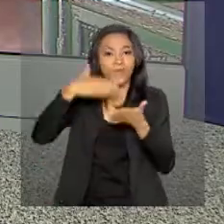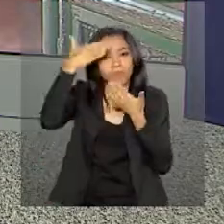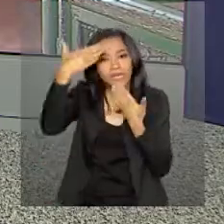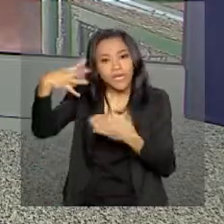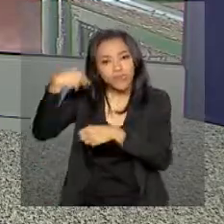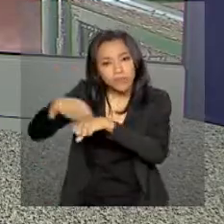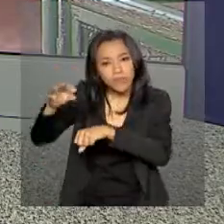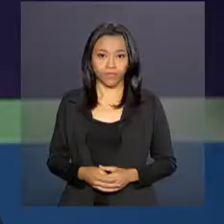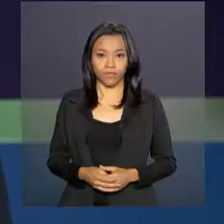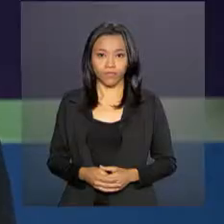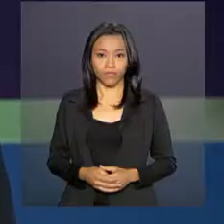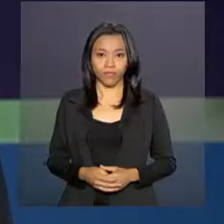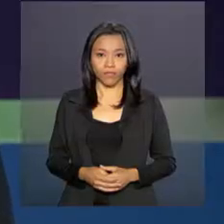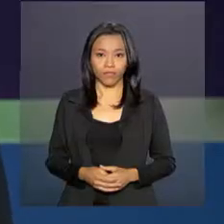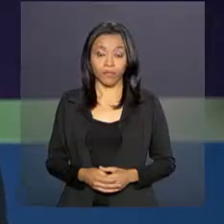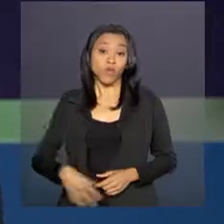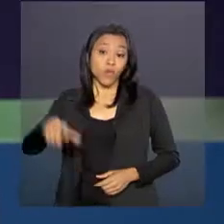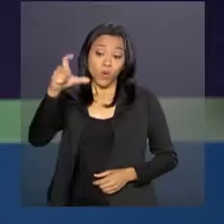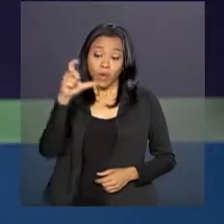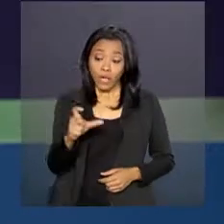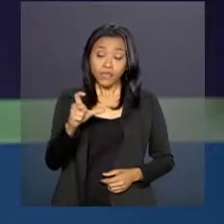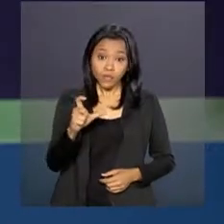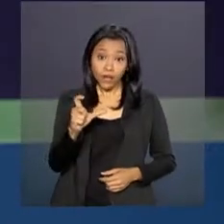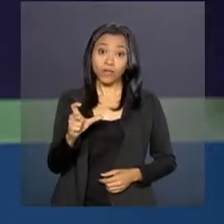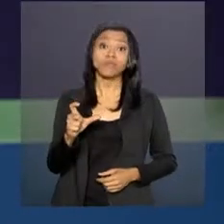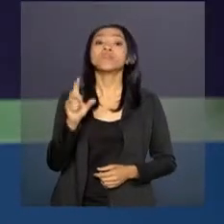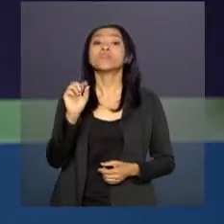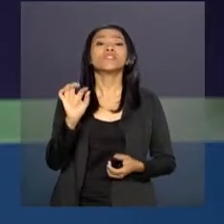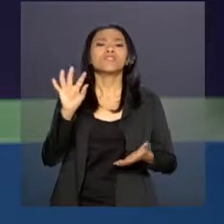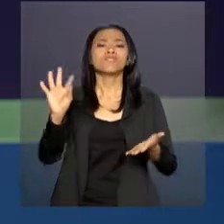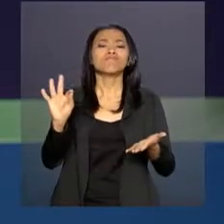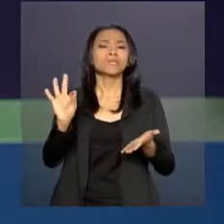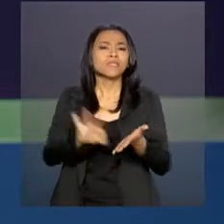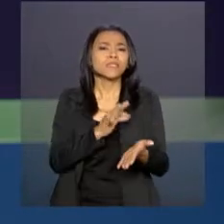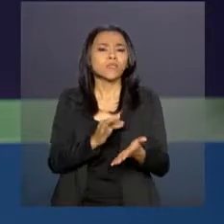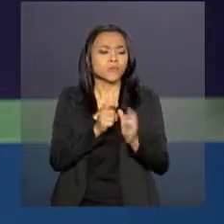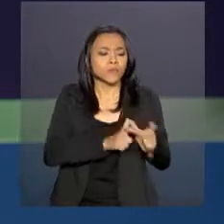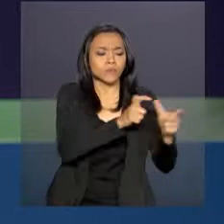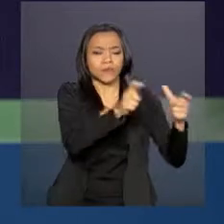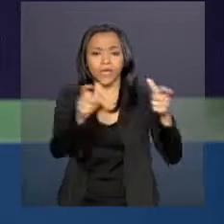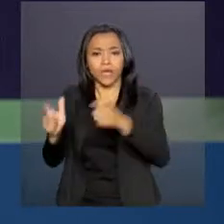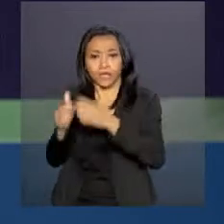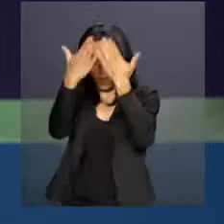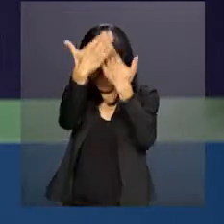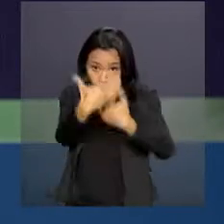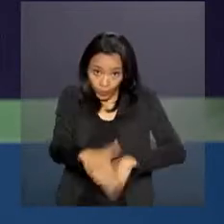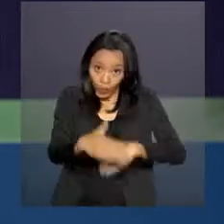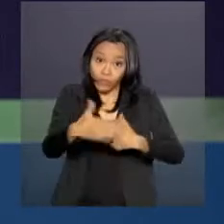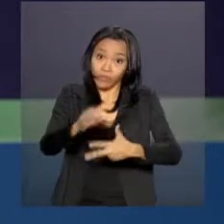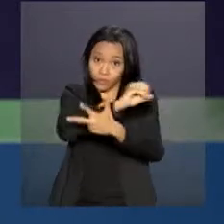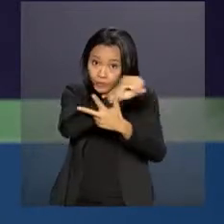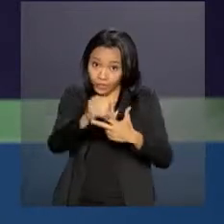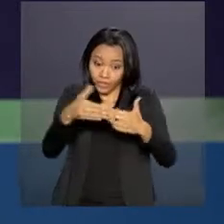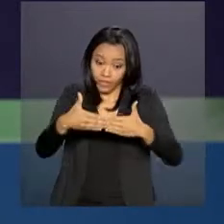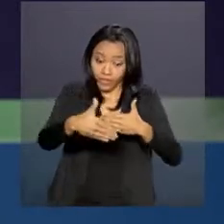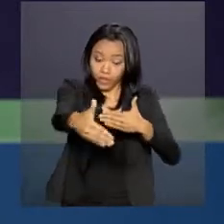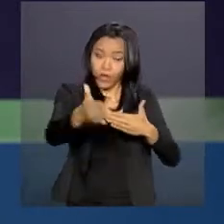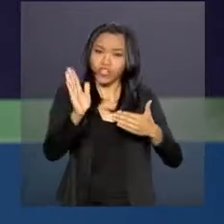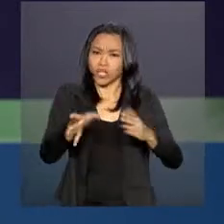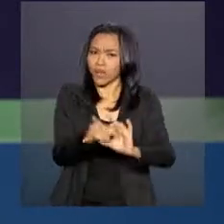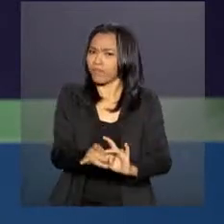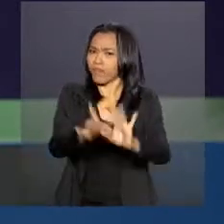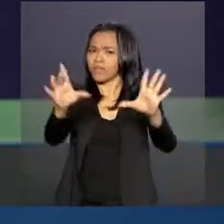Luana. Bom trabalho para você. O cartão de confirmação com os locais de provas da segunda aplicação do Enem já está liberado.